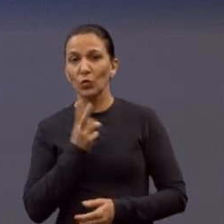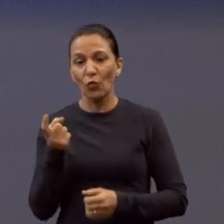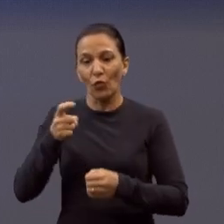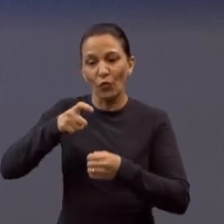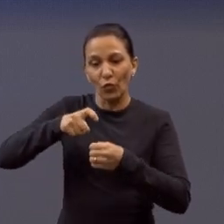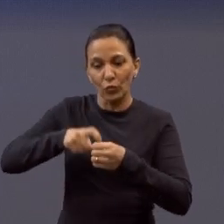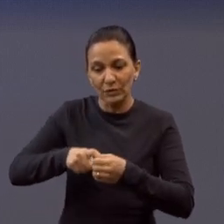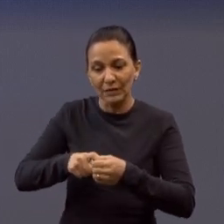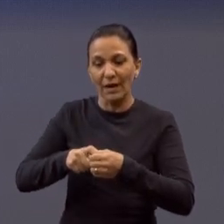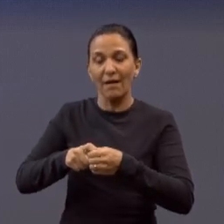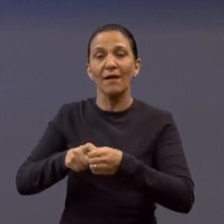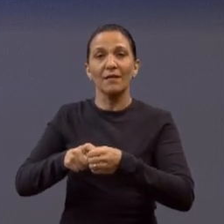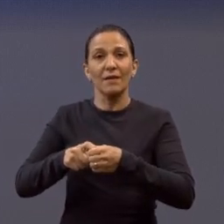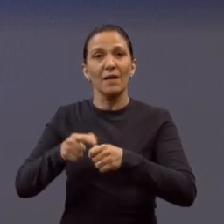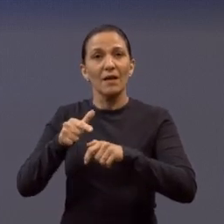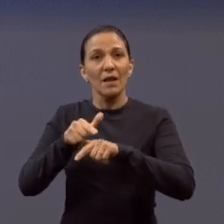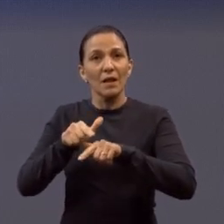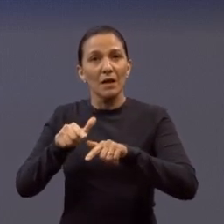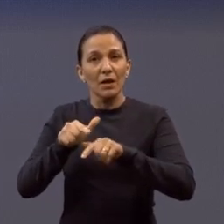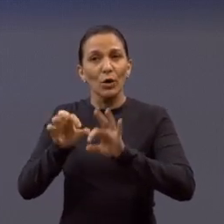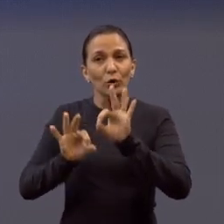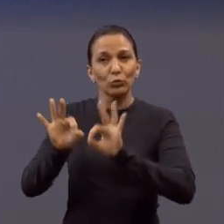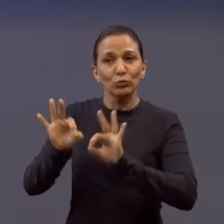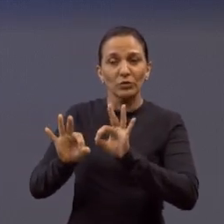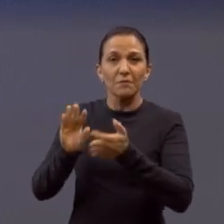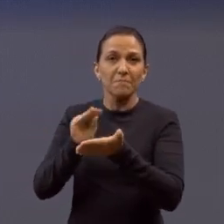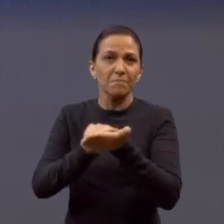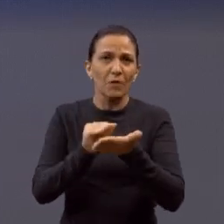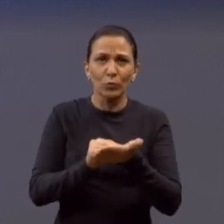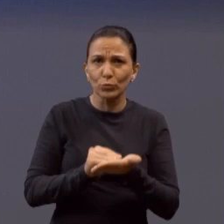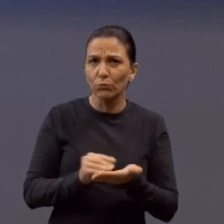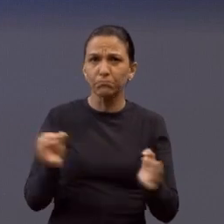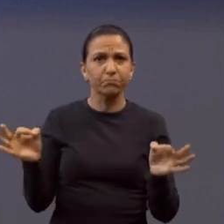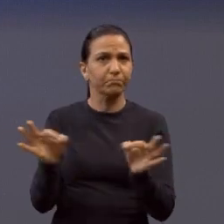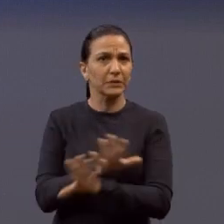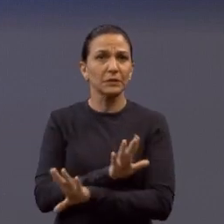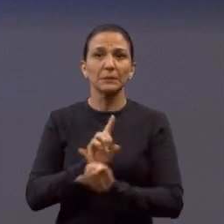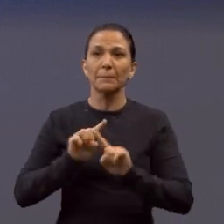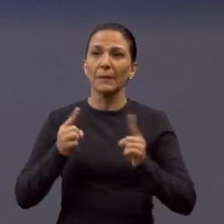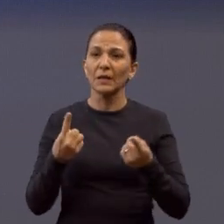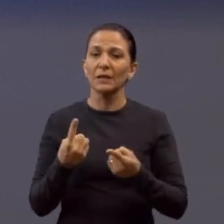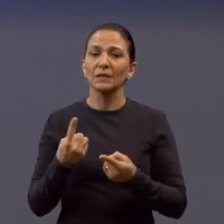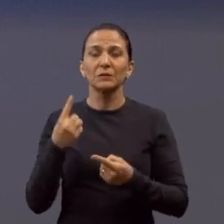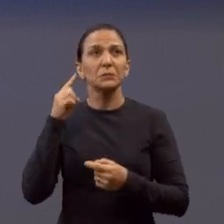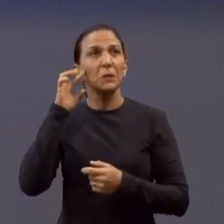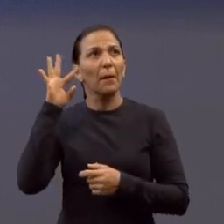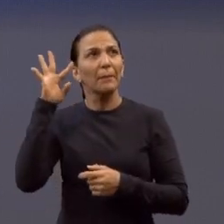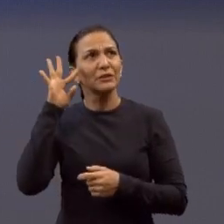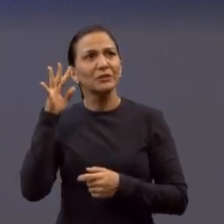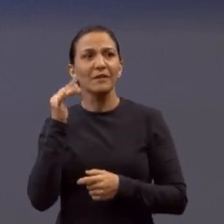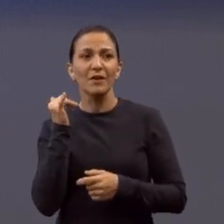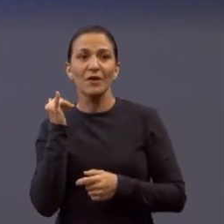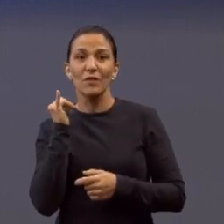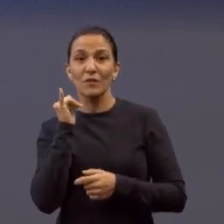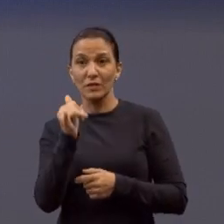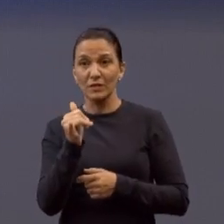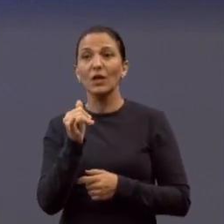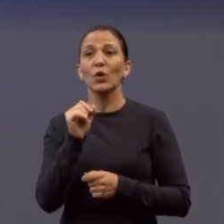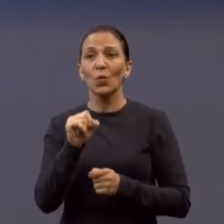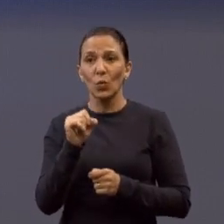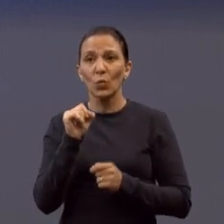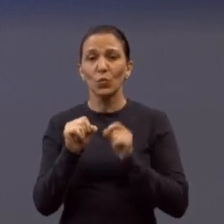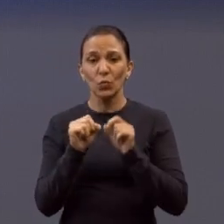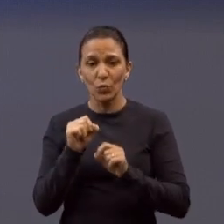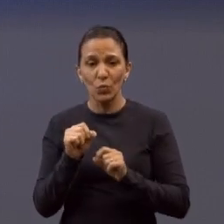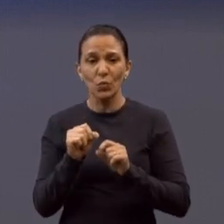aqui, que não tinham terminado o serviço, tá, no bairro. Mas foi o que eu imaginei, que eu falei para o senhor. Só passaram